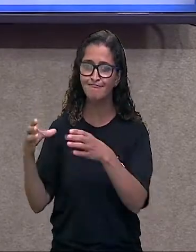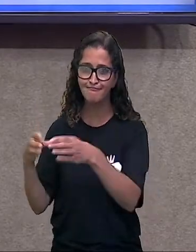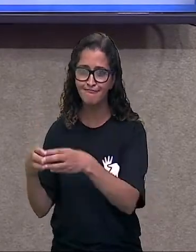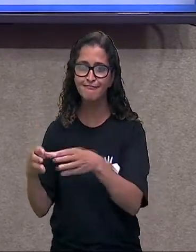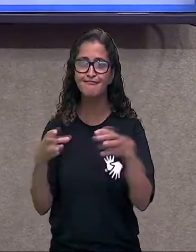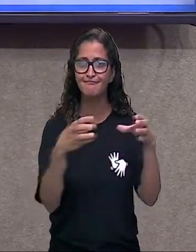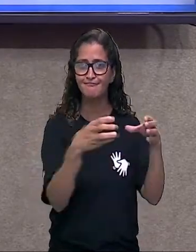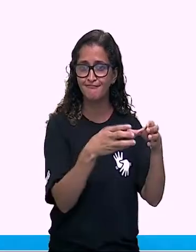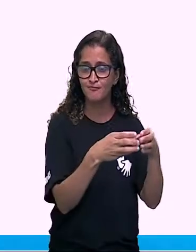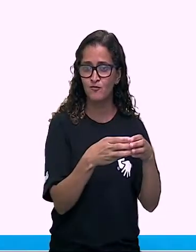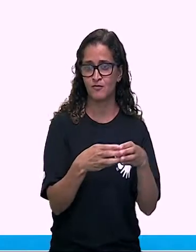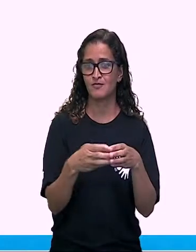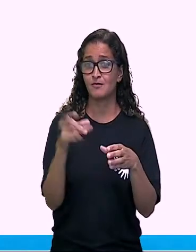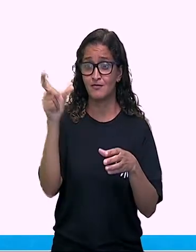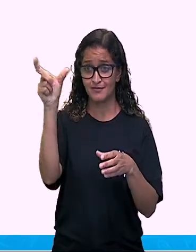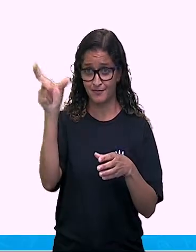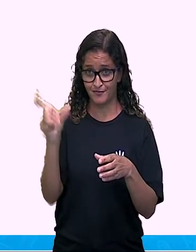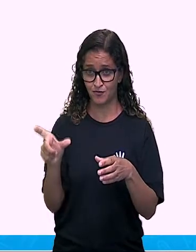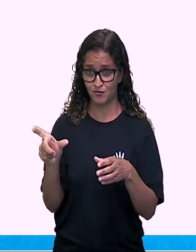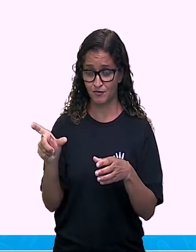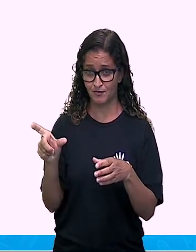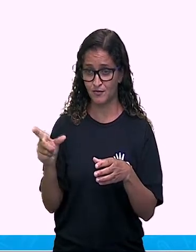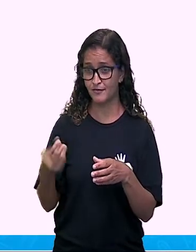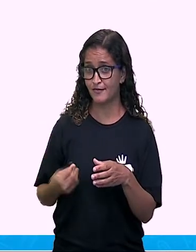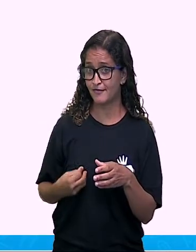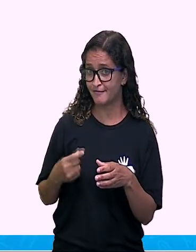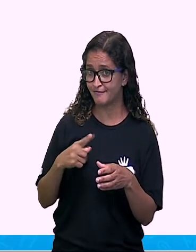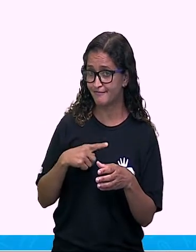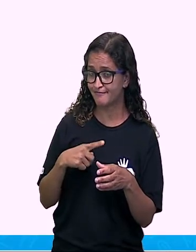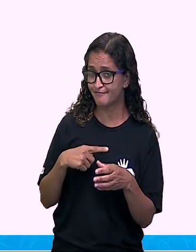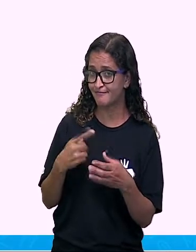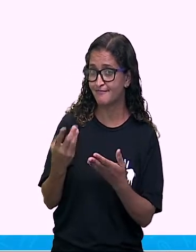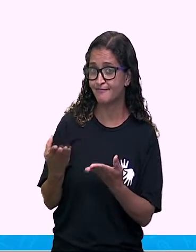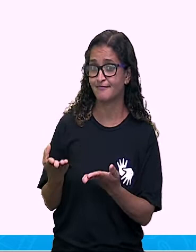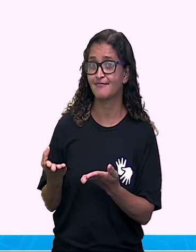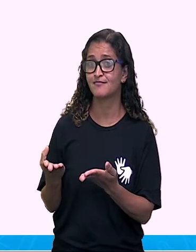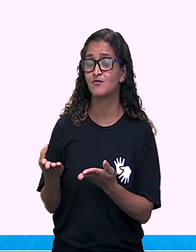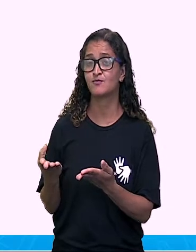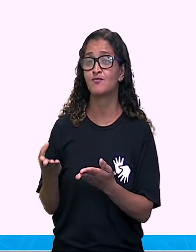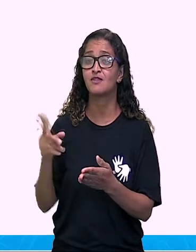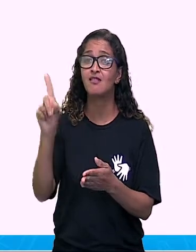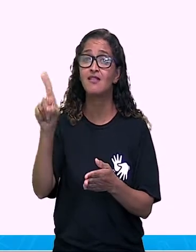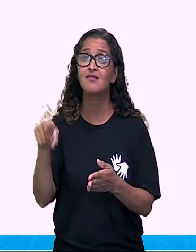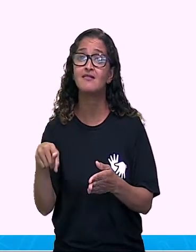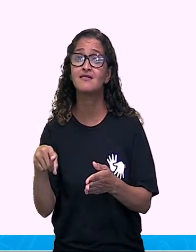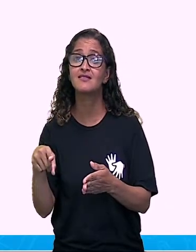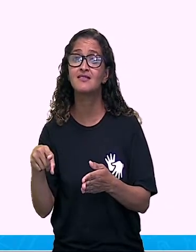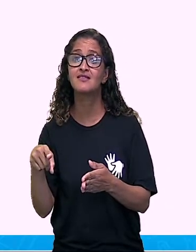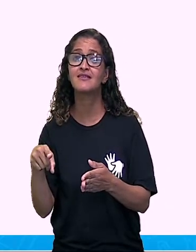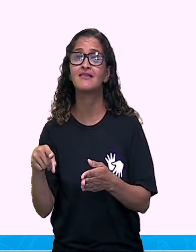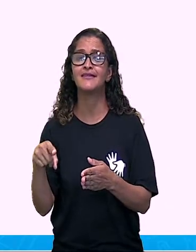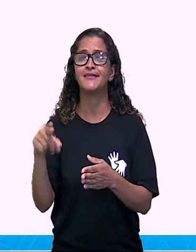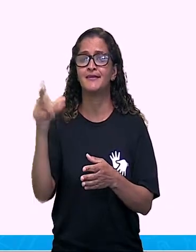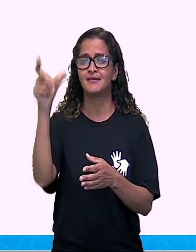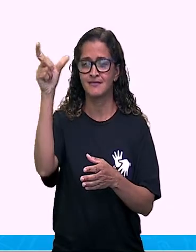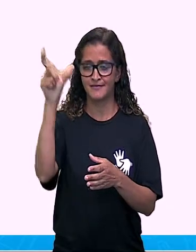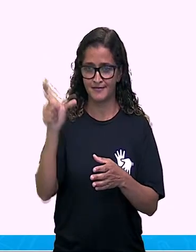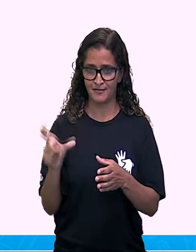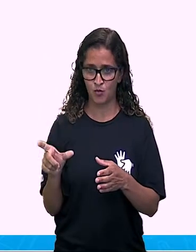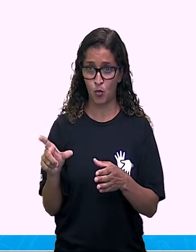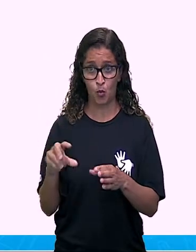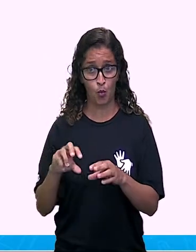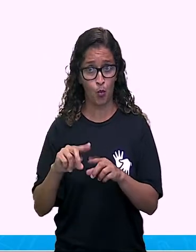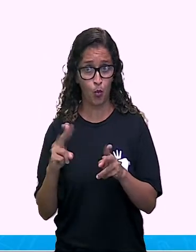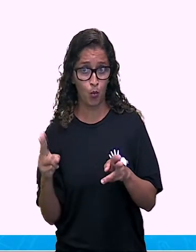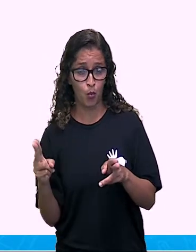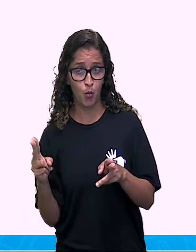Seres vivos. Seres vivos são aqueles que nascem, crescem, se